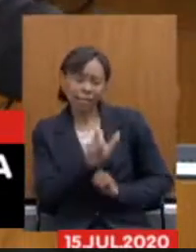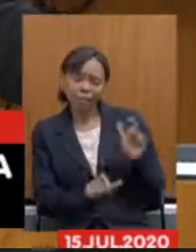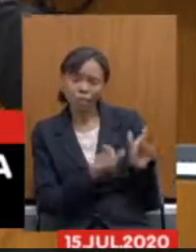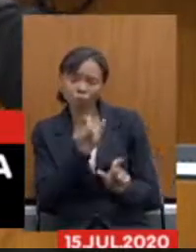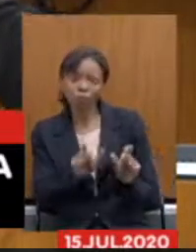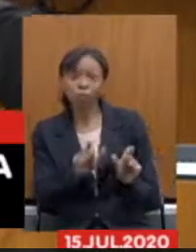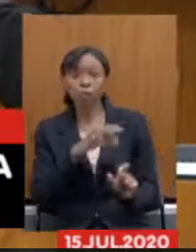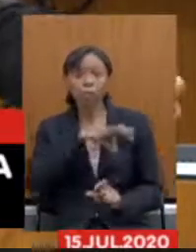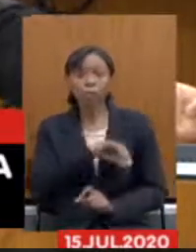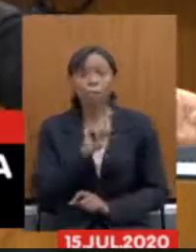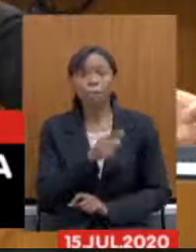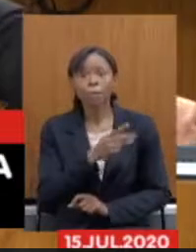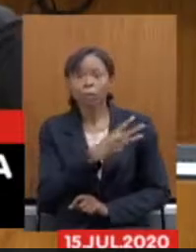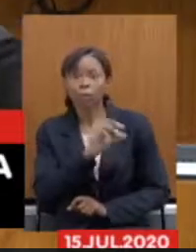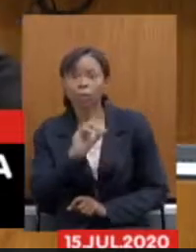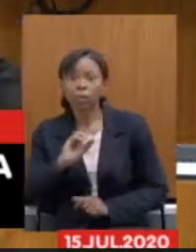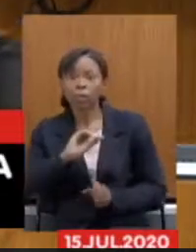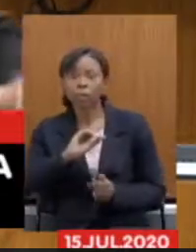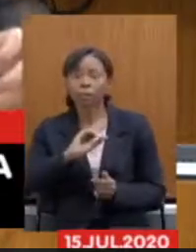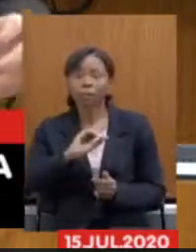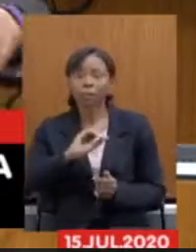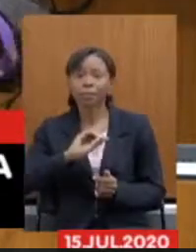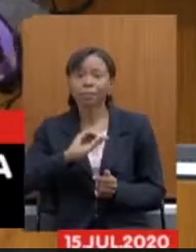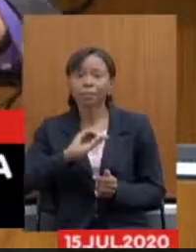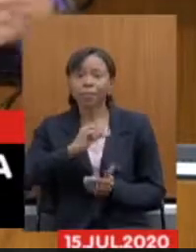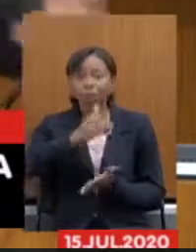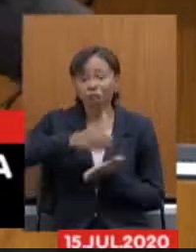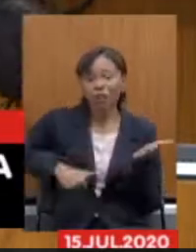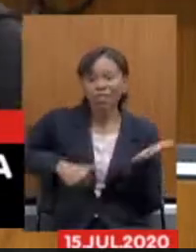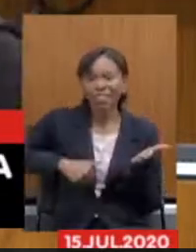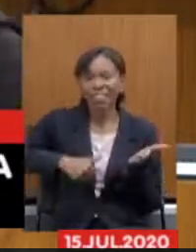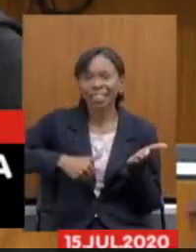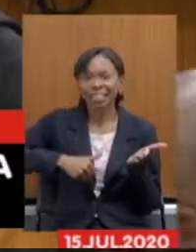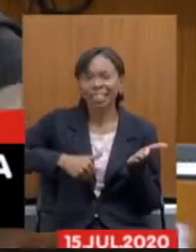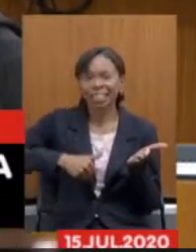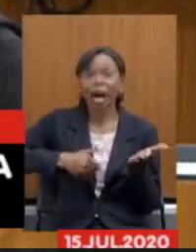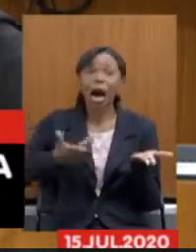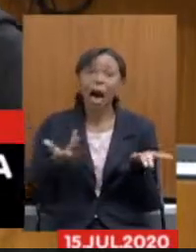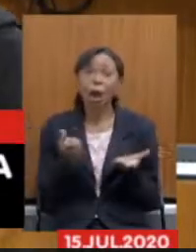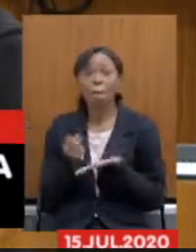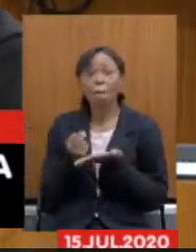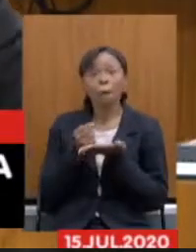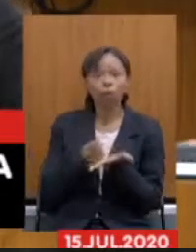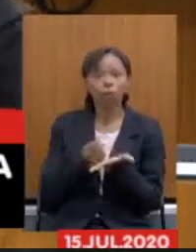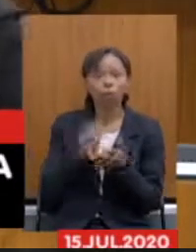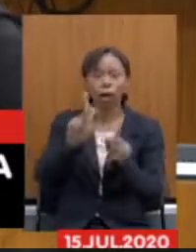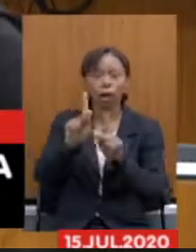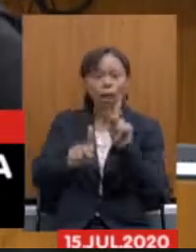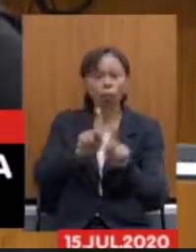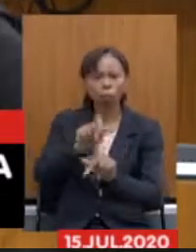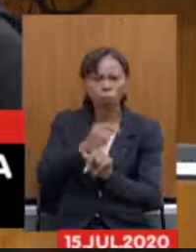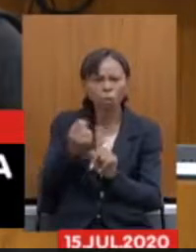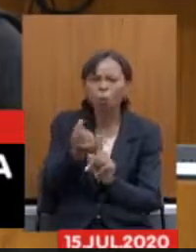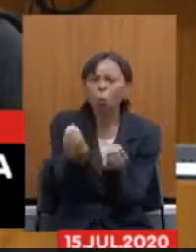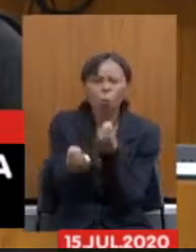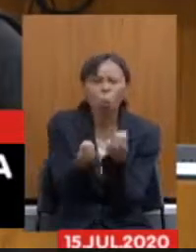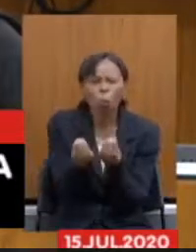.300 para colocar a sua vida em risco, é que vai chegar na população. Vai chegar como, cara pálida?